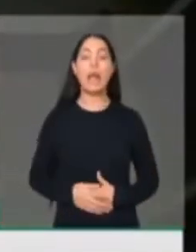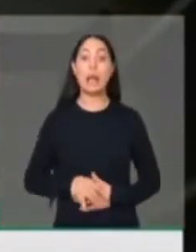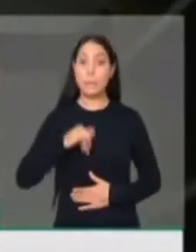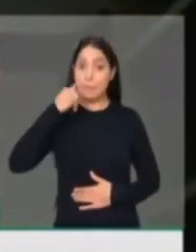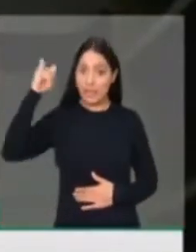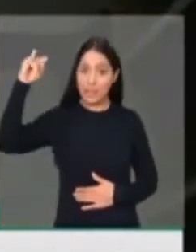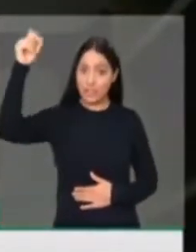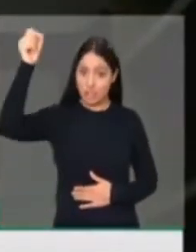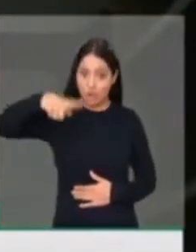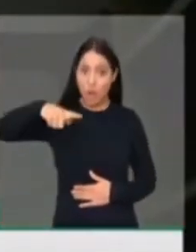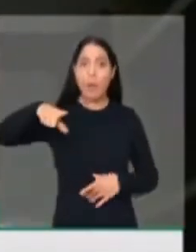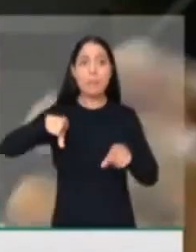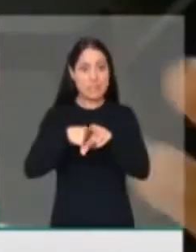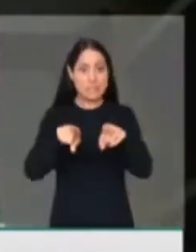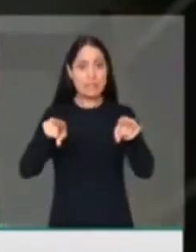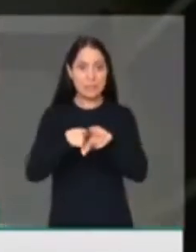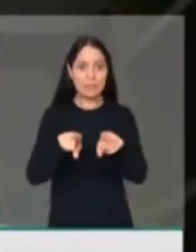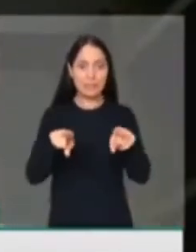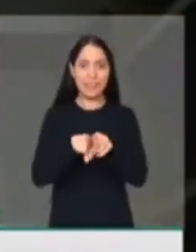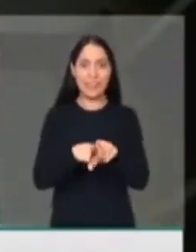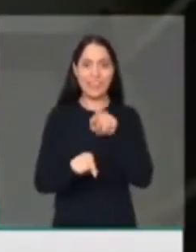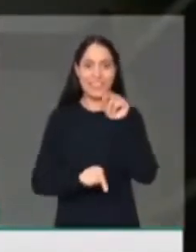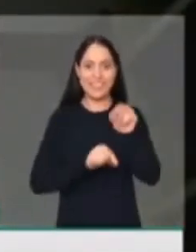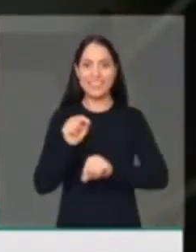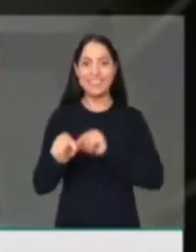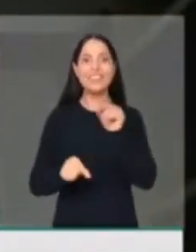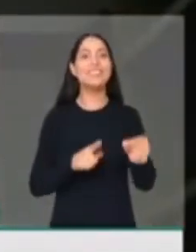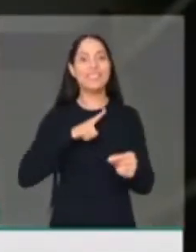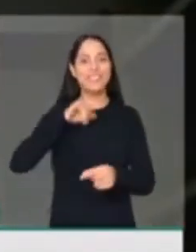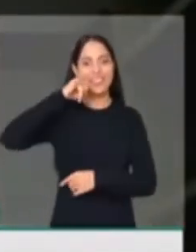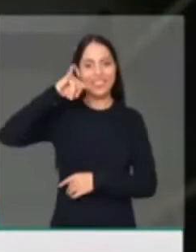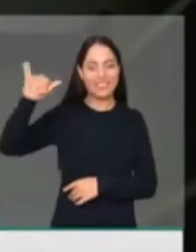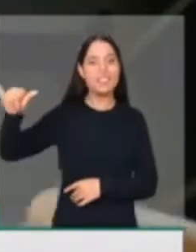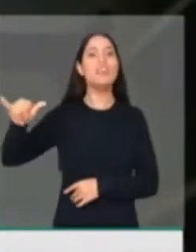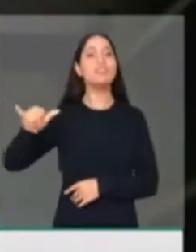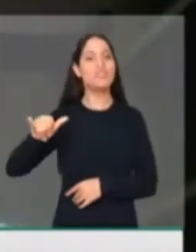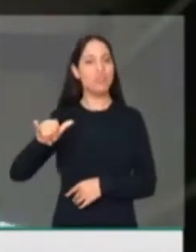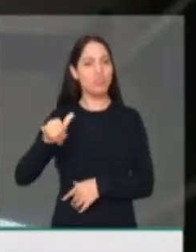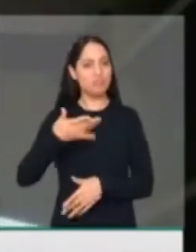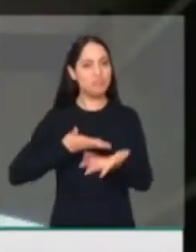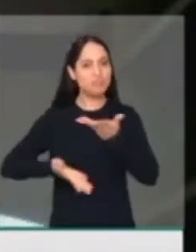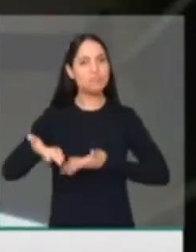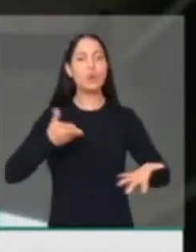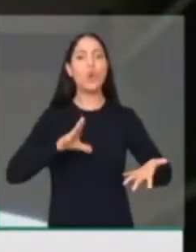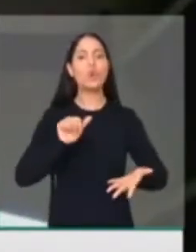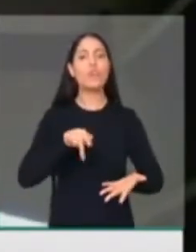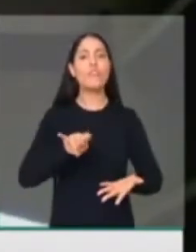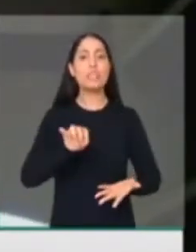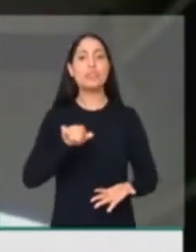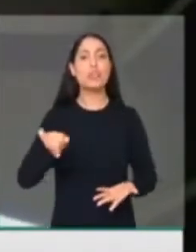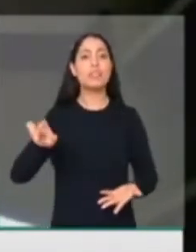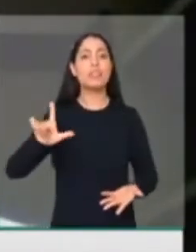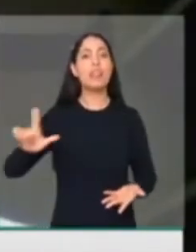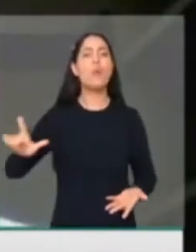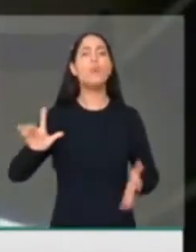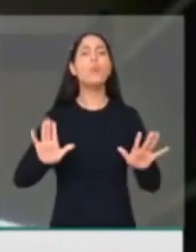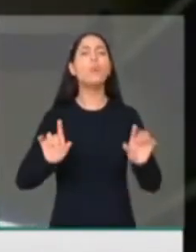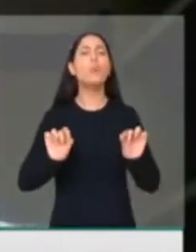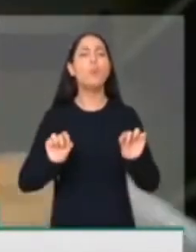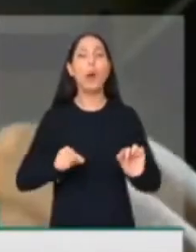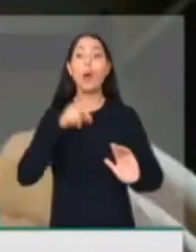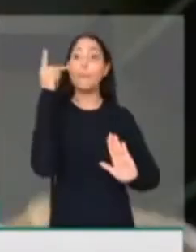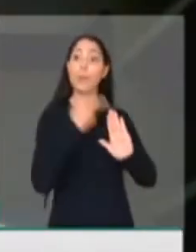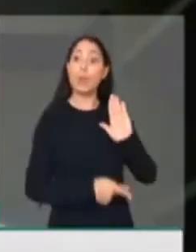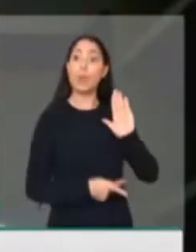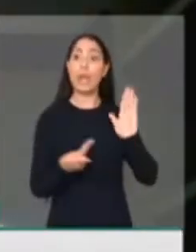todos aqueles que também dependem da energia convencional. Então, nós precisamos fazer um projeto equilibrado.